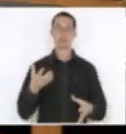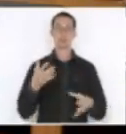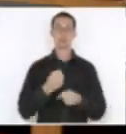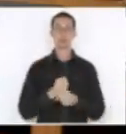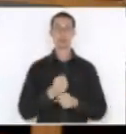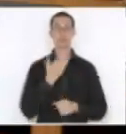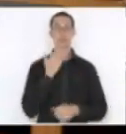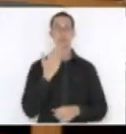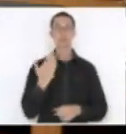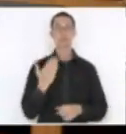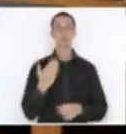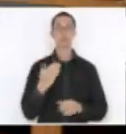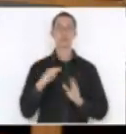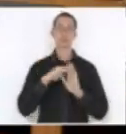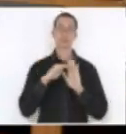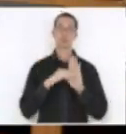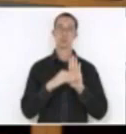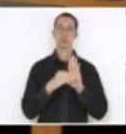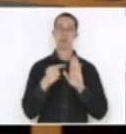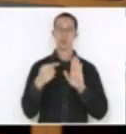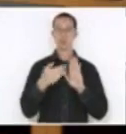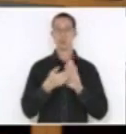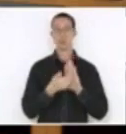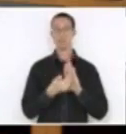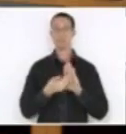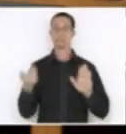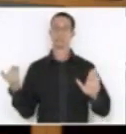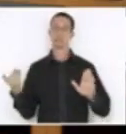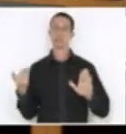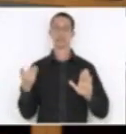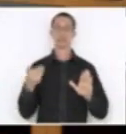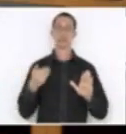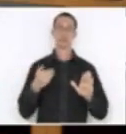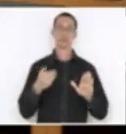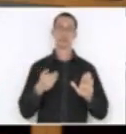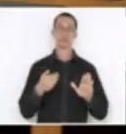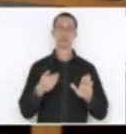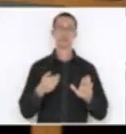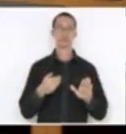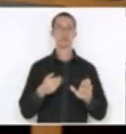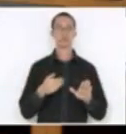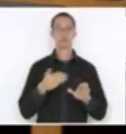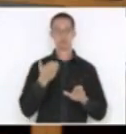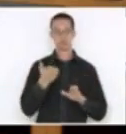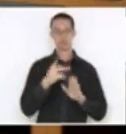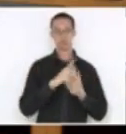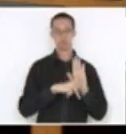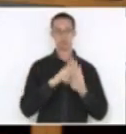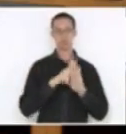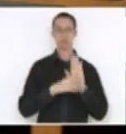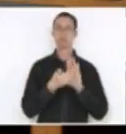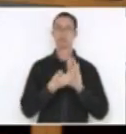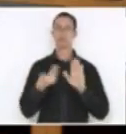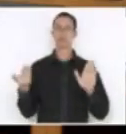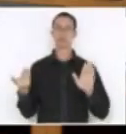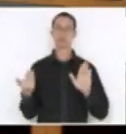a vossa excelência que retire de votação, de discussão e votação, o presente projeto de lei.